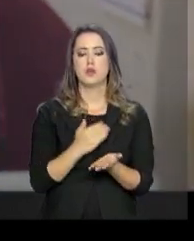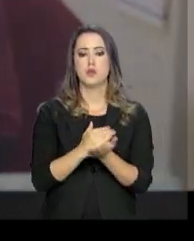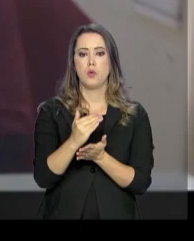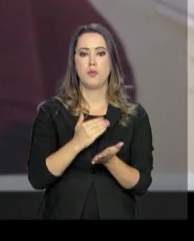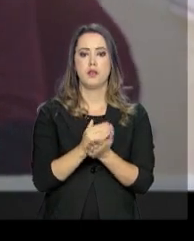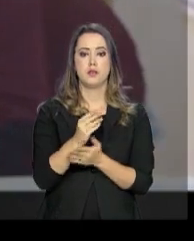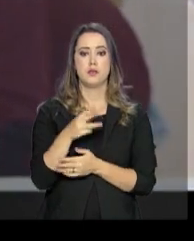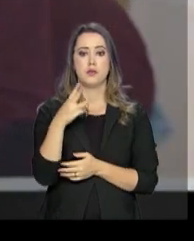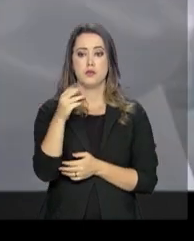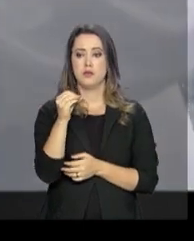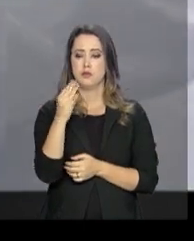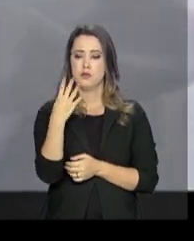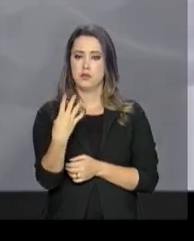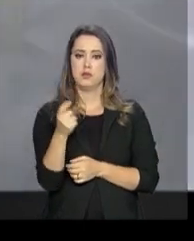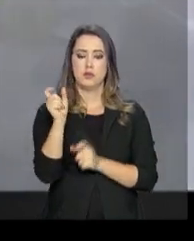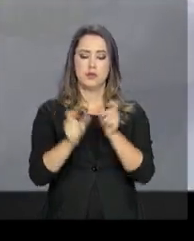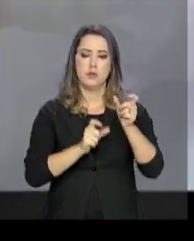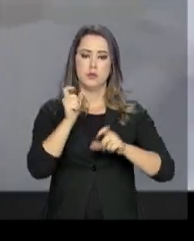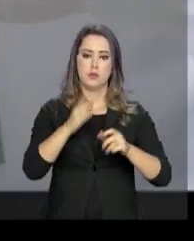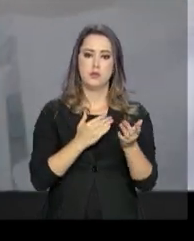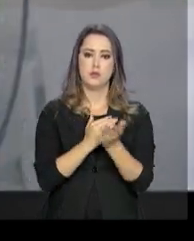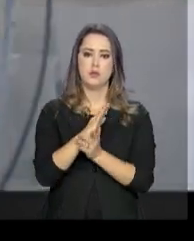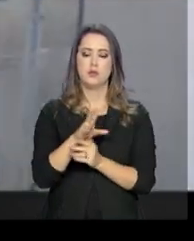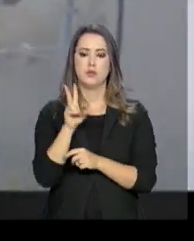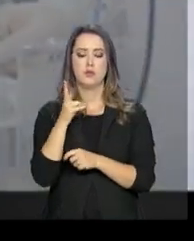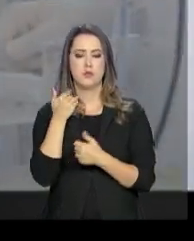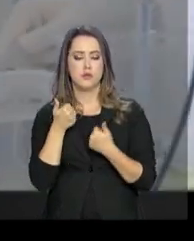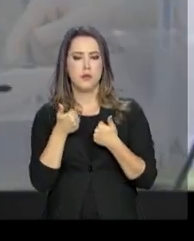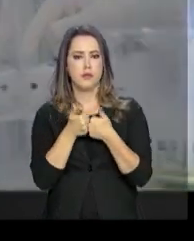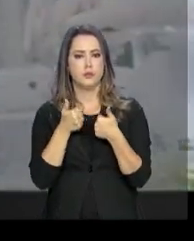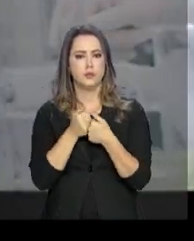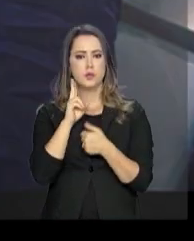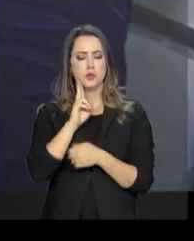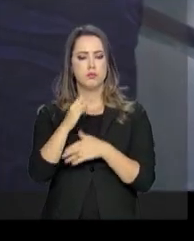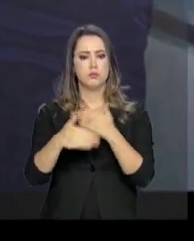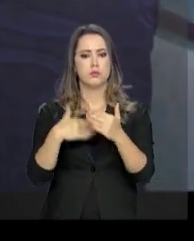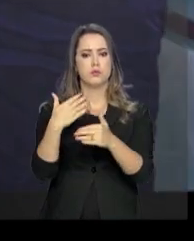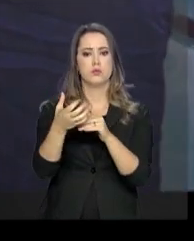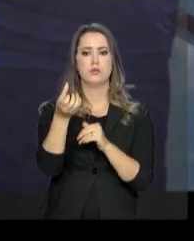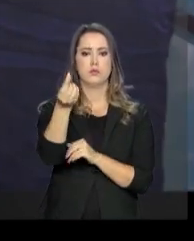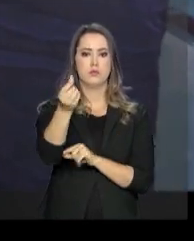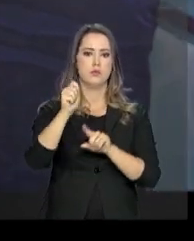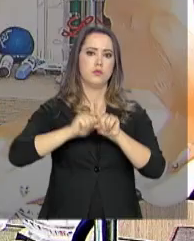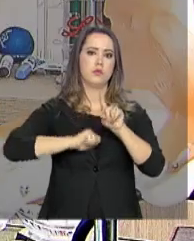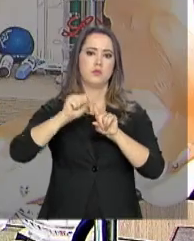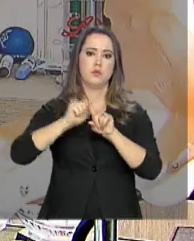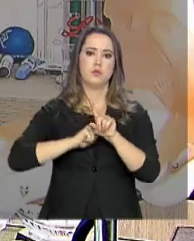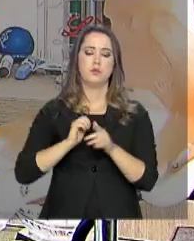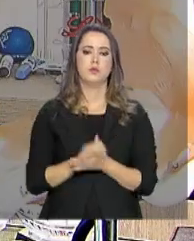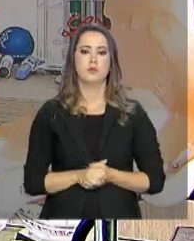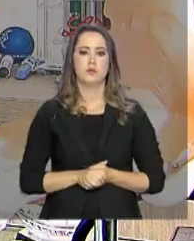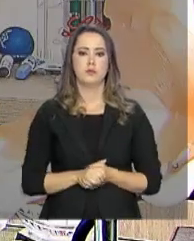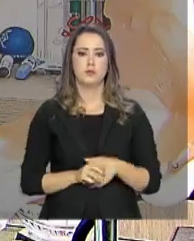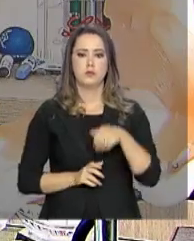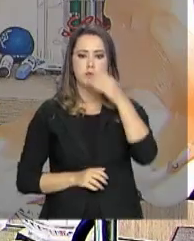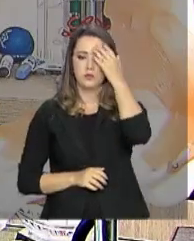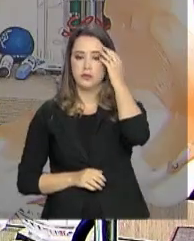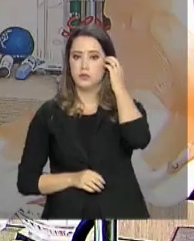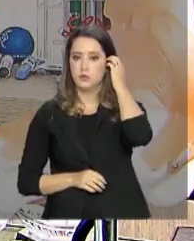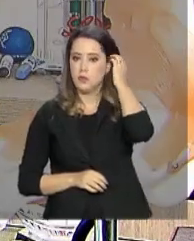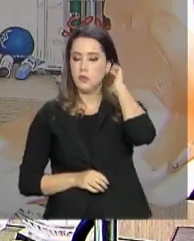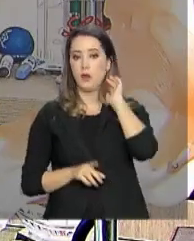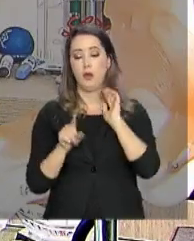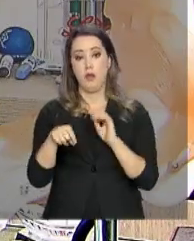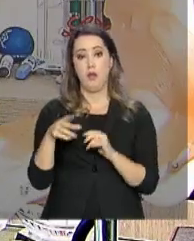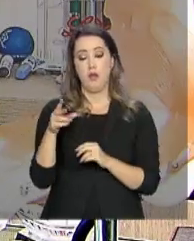304 participantes, que vão ser acompanhados ao longo dos próximos seis meses. Ele é aplicado com a